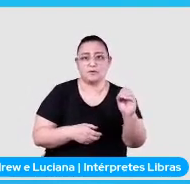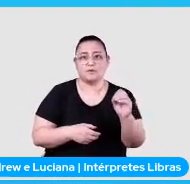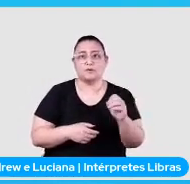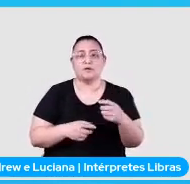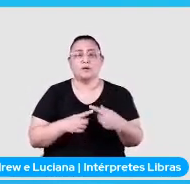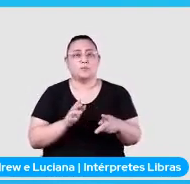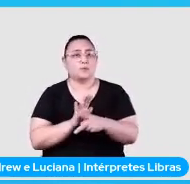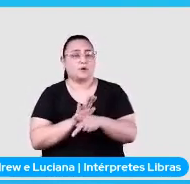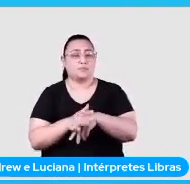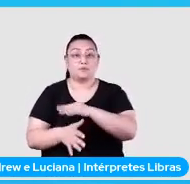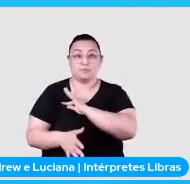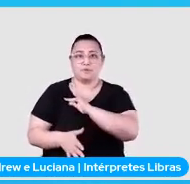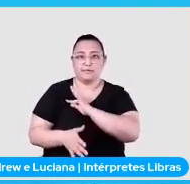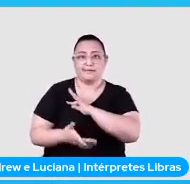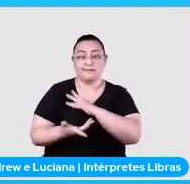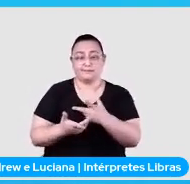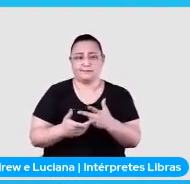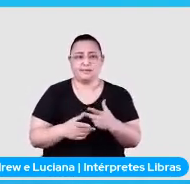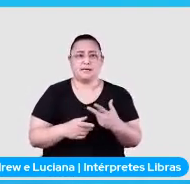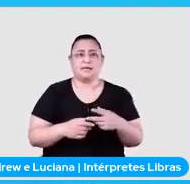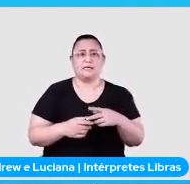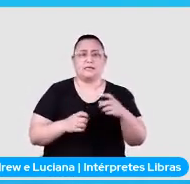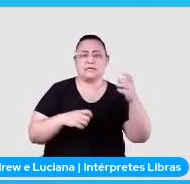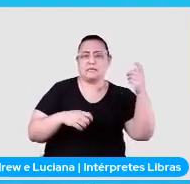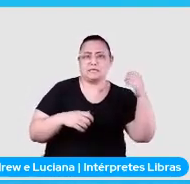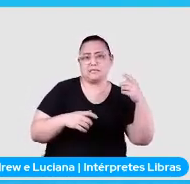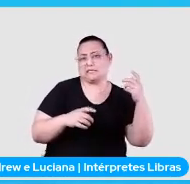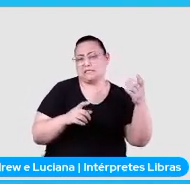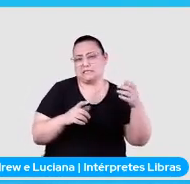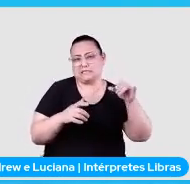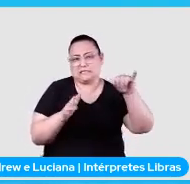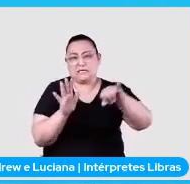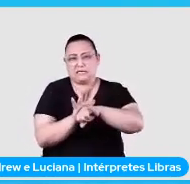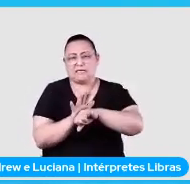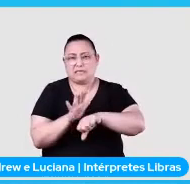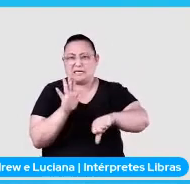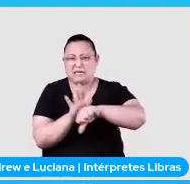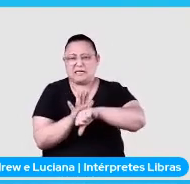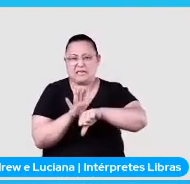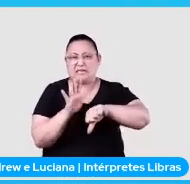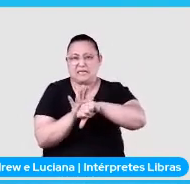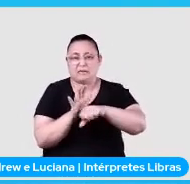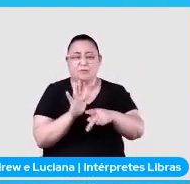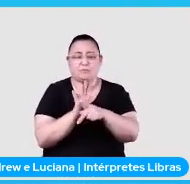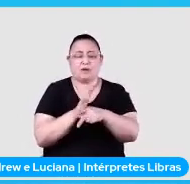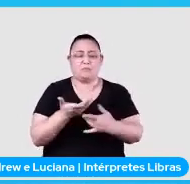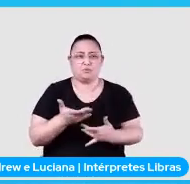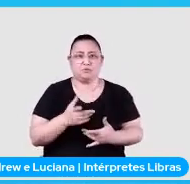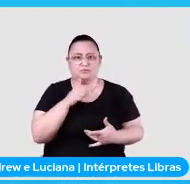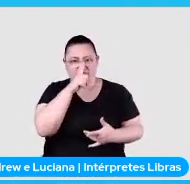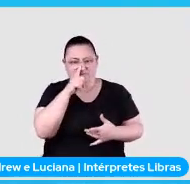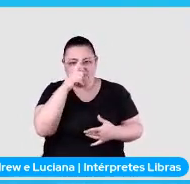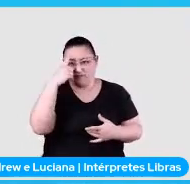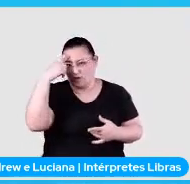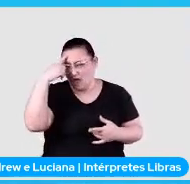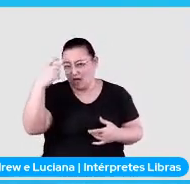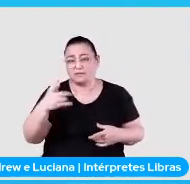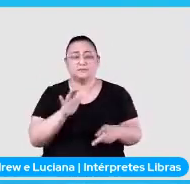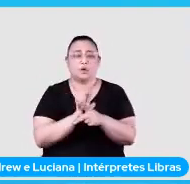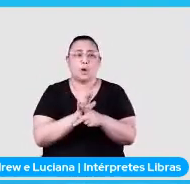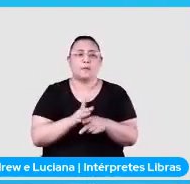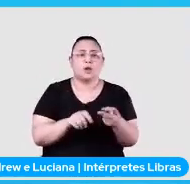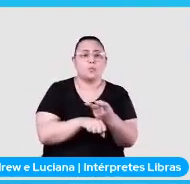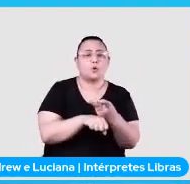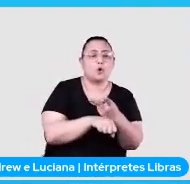violento, a gente busca ver onde localizar vítimas, localizar infratores, saber